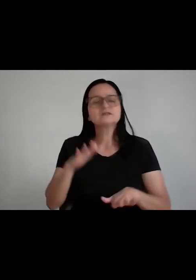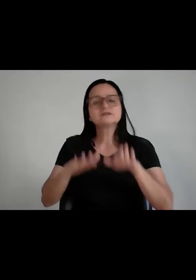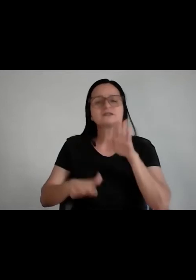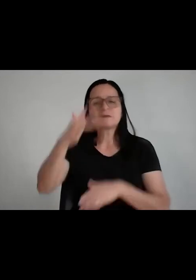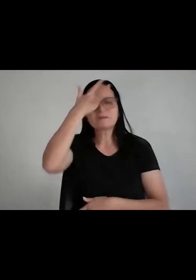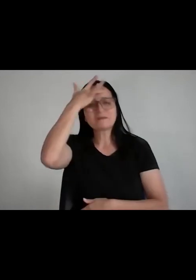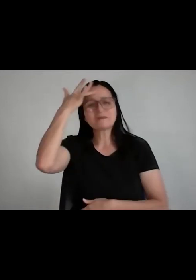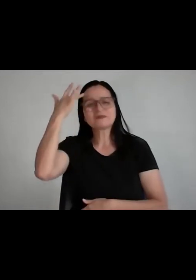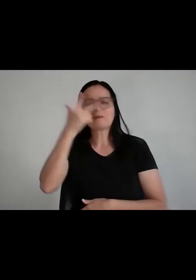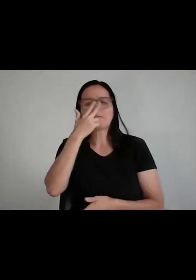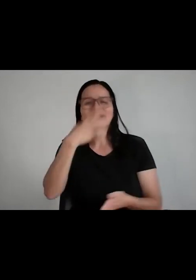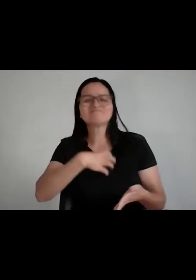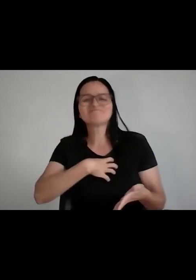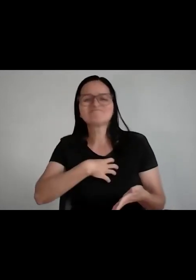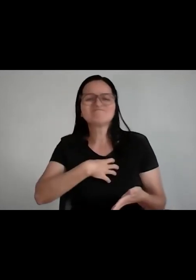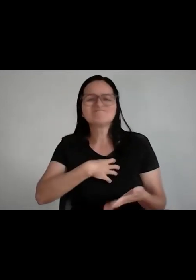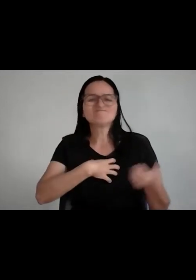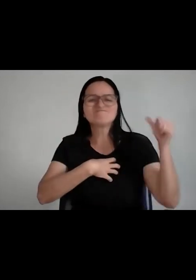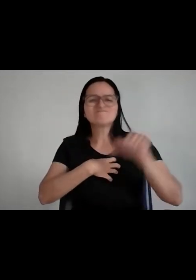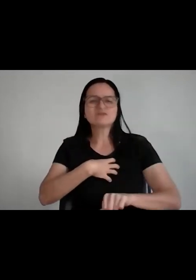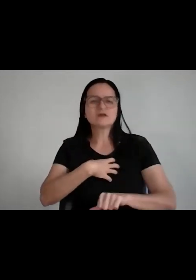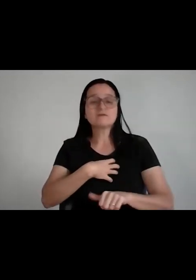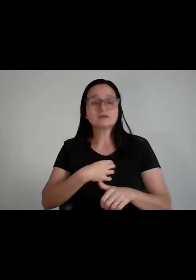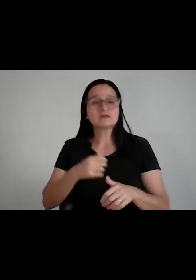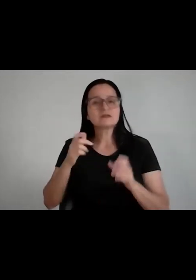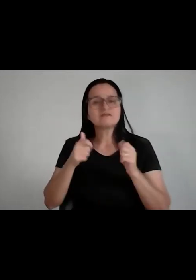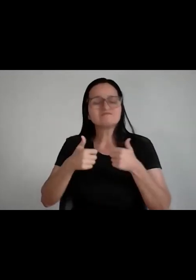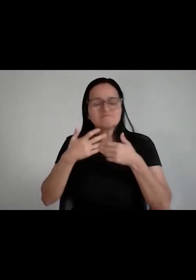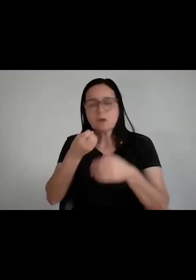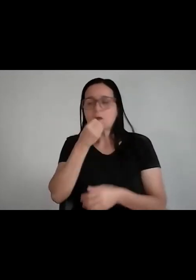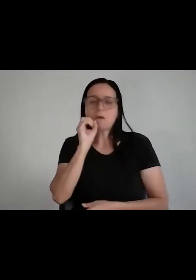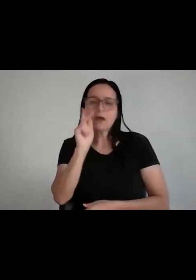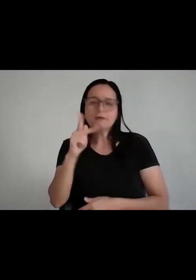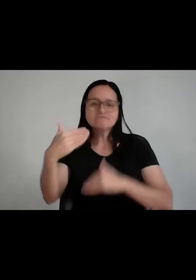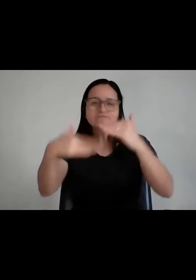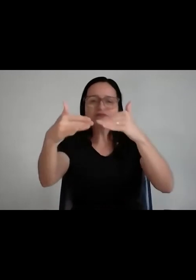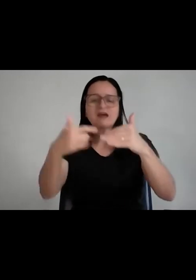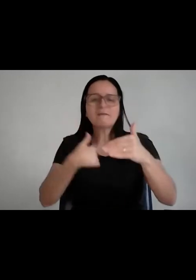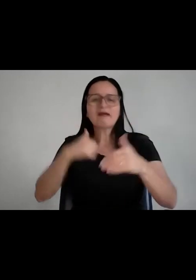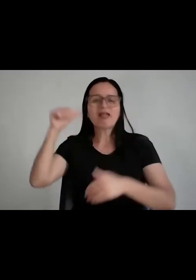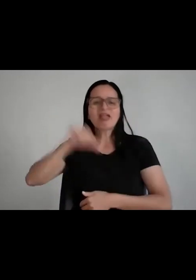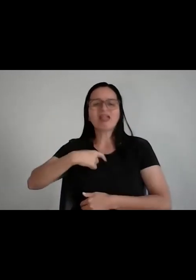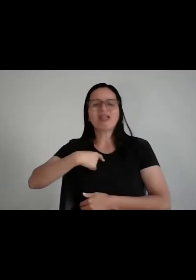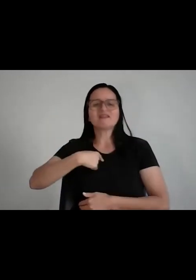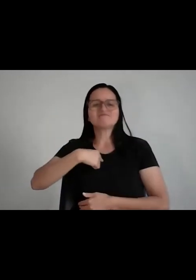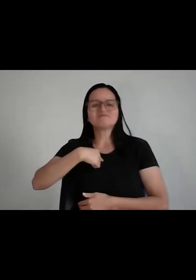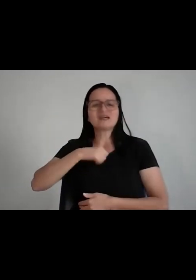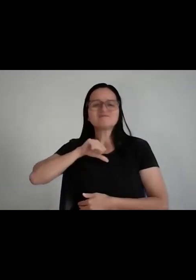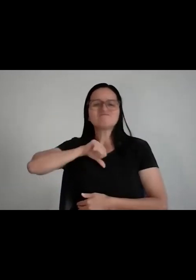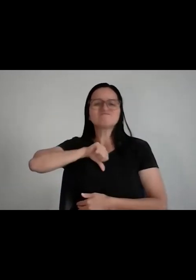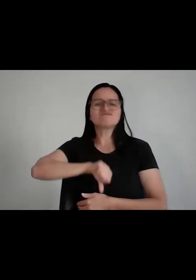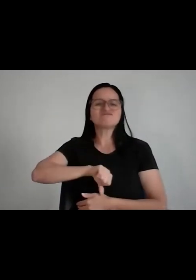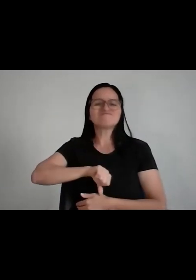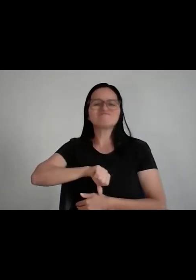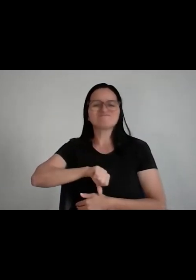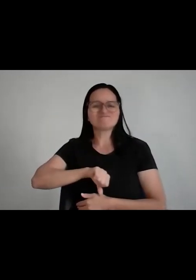se sabotar. Tem tudo para dar certo, mas vai lá e caga o processo todo, sempre. Porque tem medo,